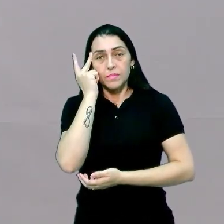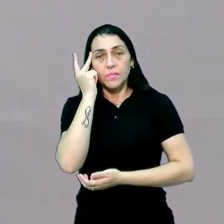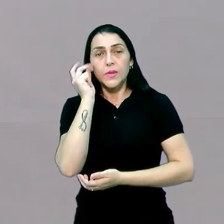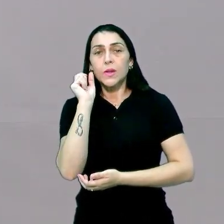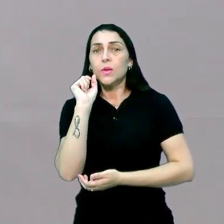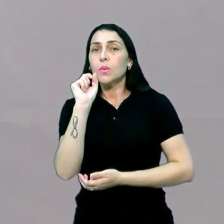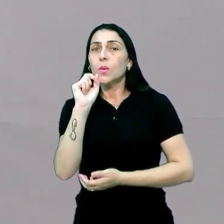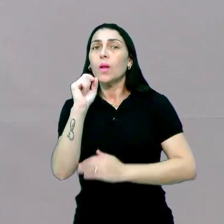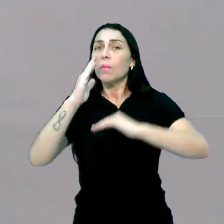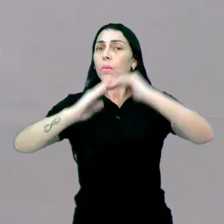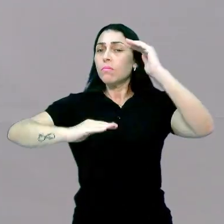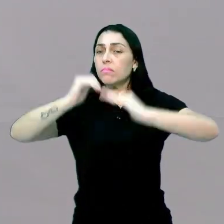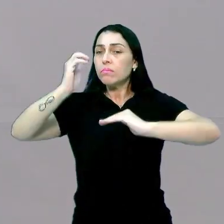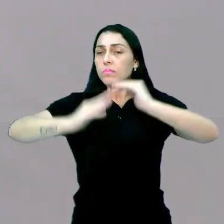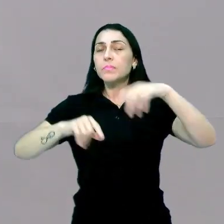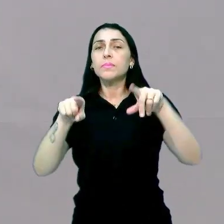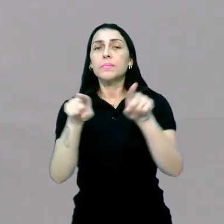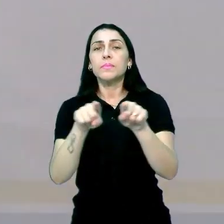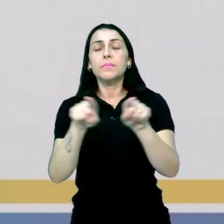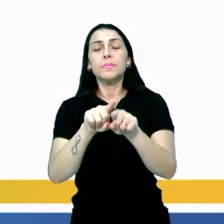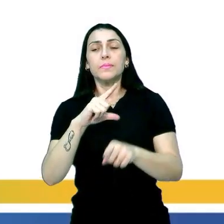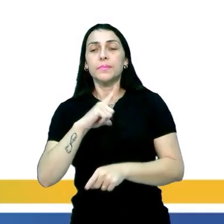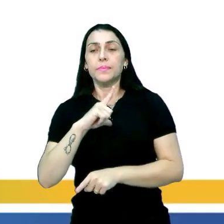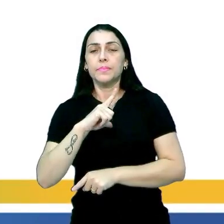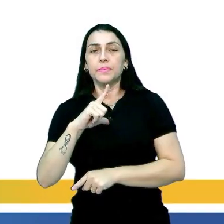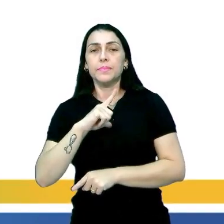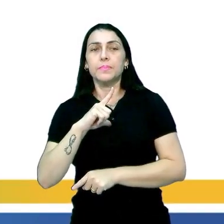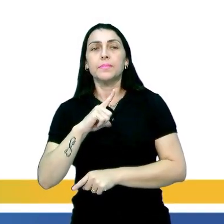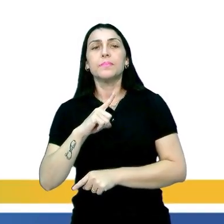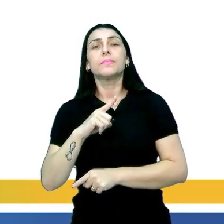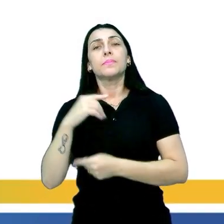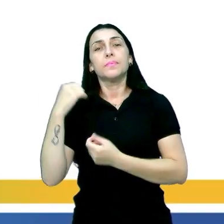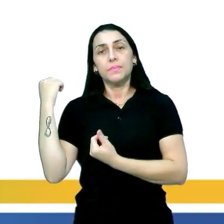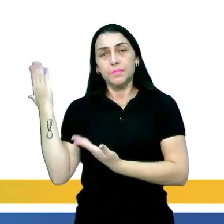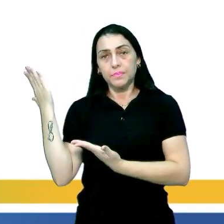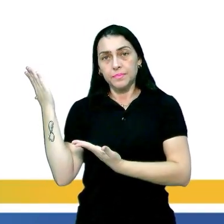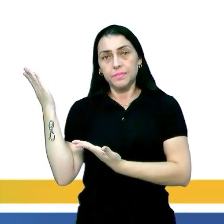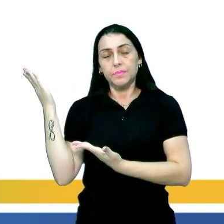da carreira dela. Então, nós temos aí o Talk Show.